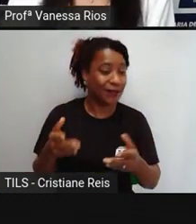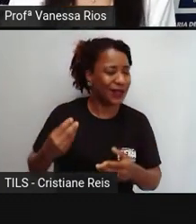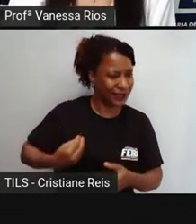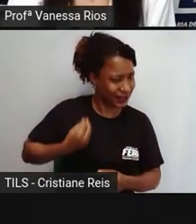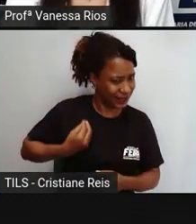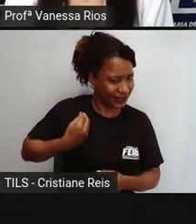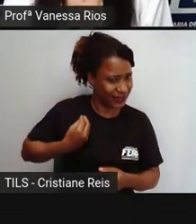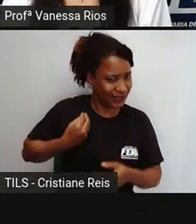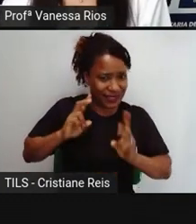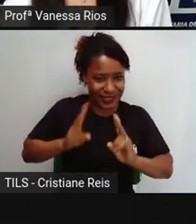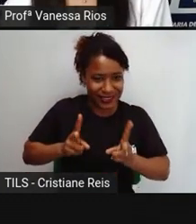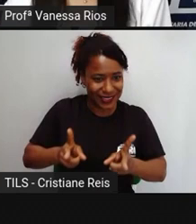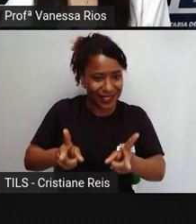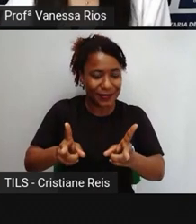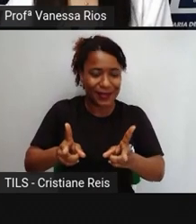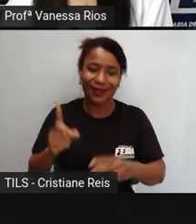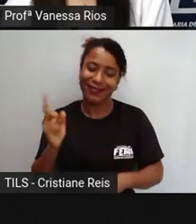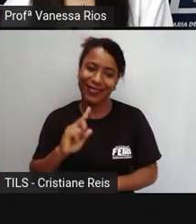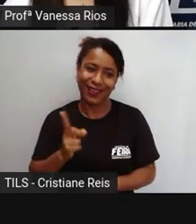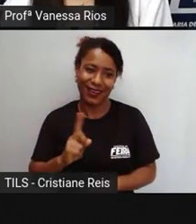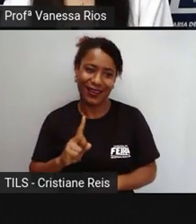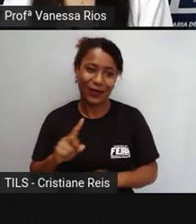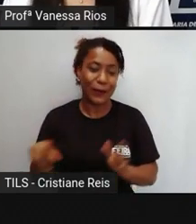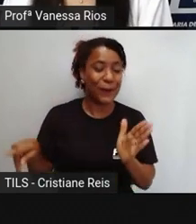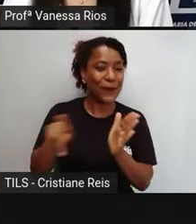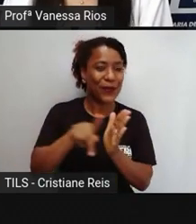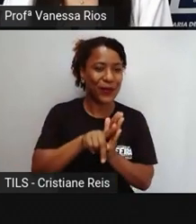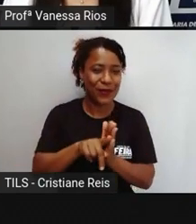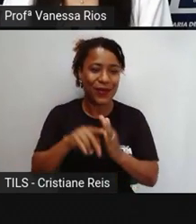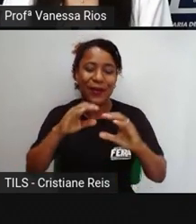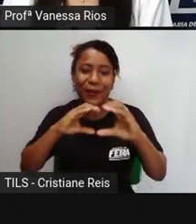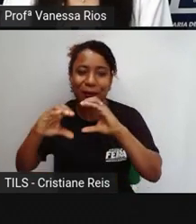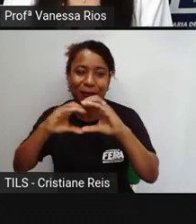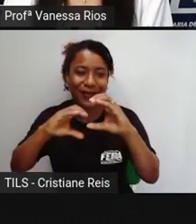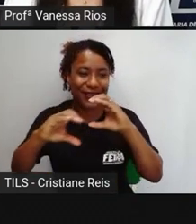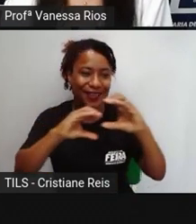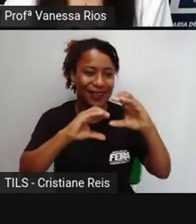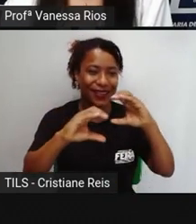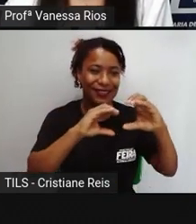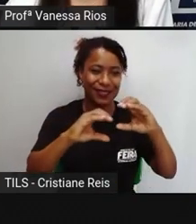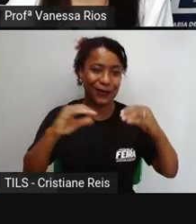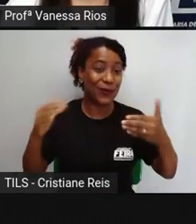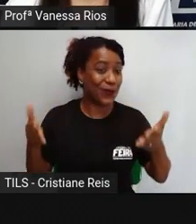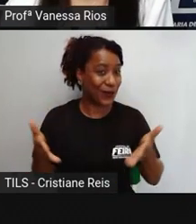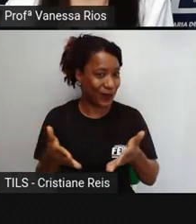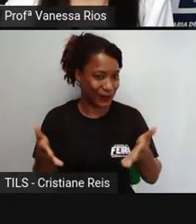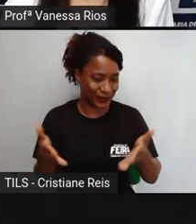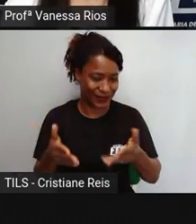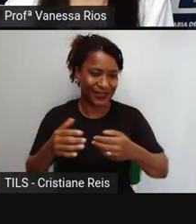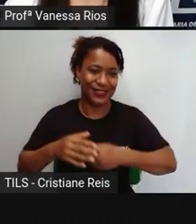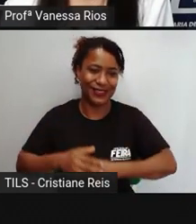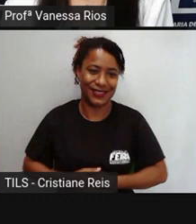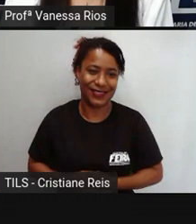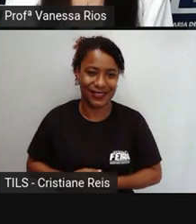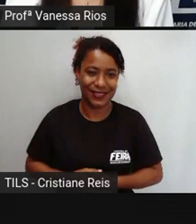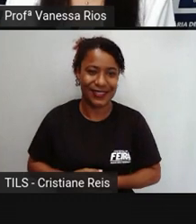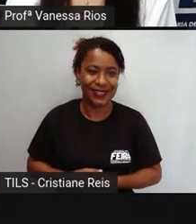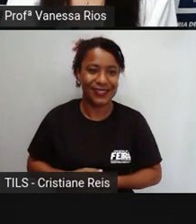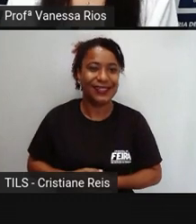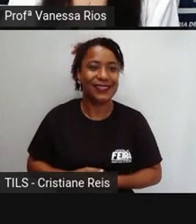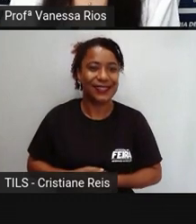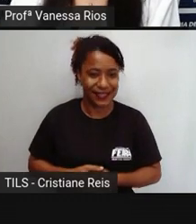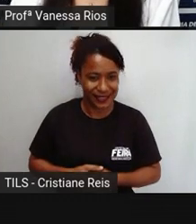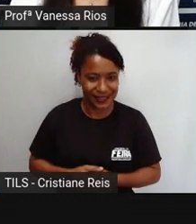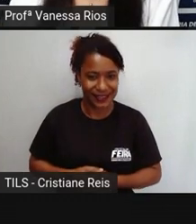Então eles fazem parte do processo de comunicação utilizado nos dias atuais. Mas como é que eles